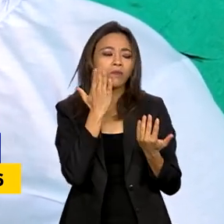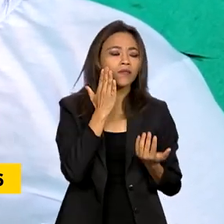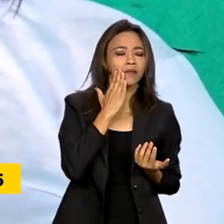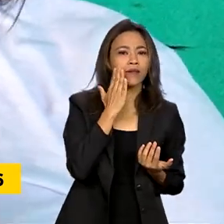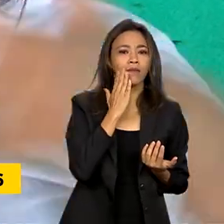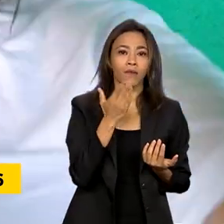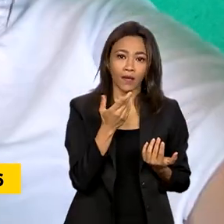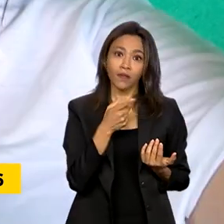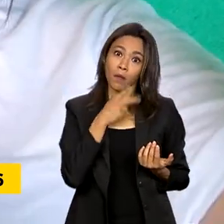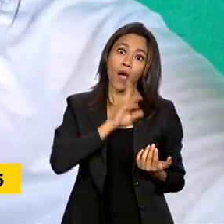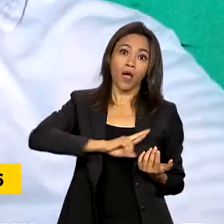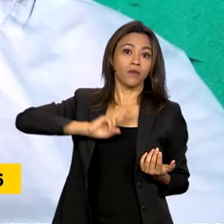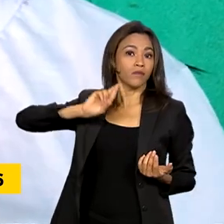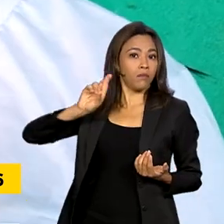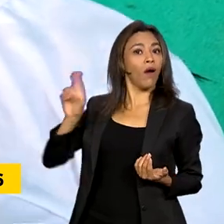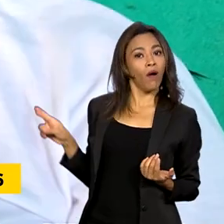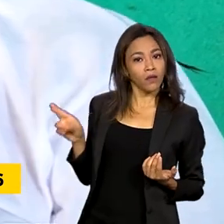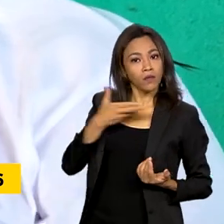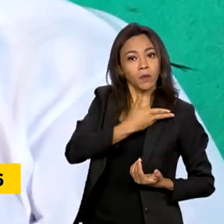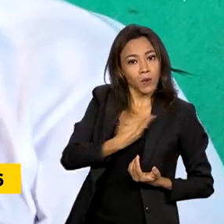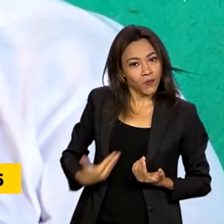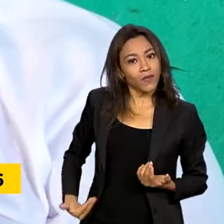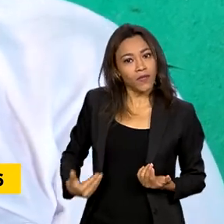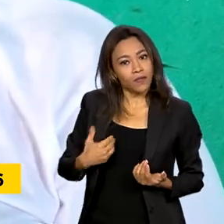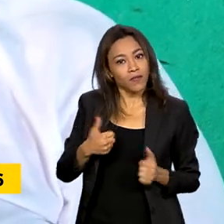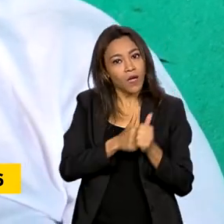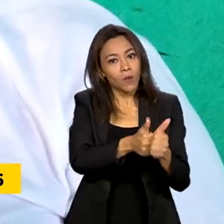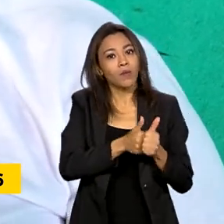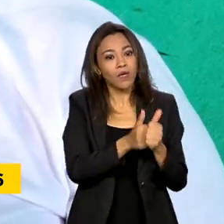dar uma resposta efetiva para o governo e assistir essas famílias ao mesmo tempo.